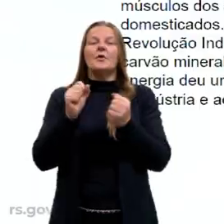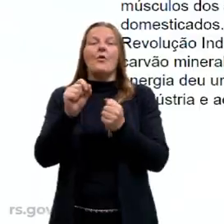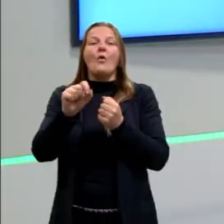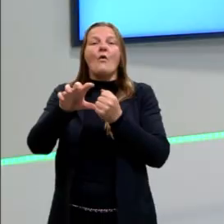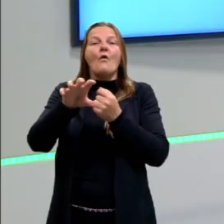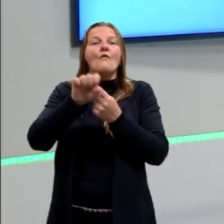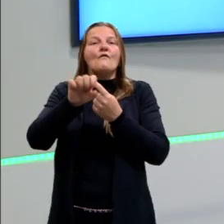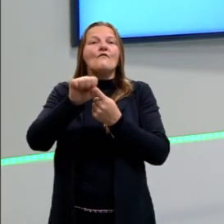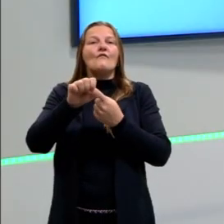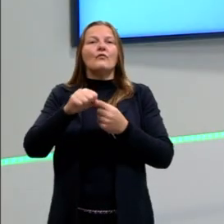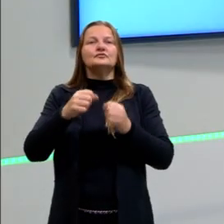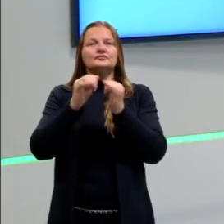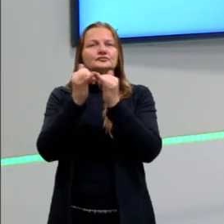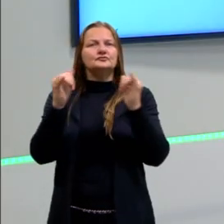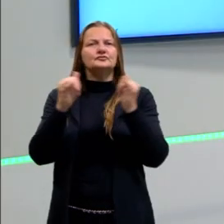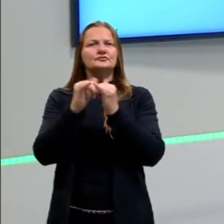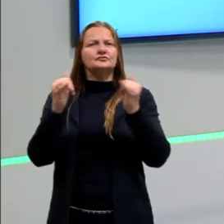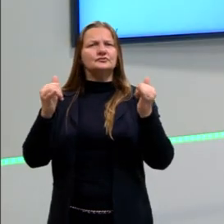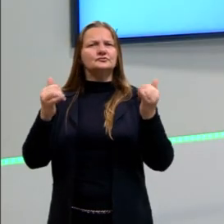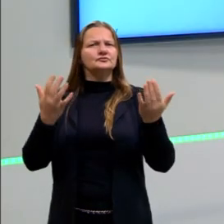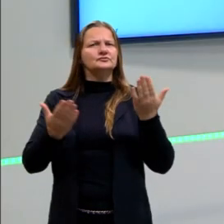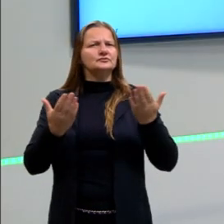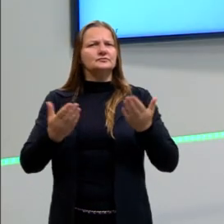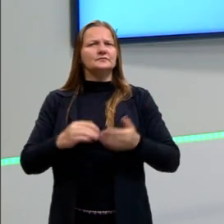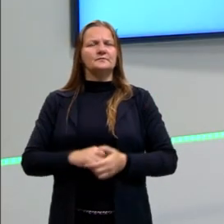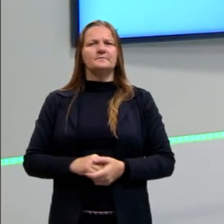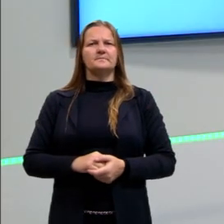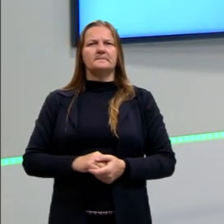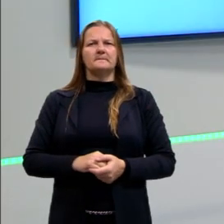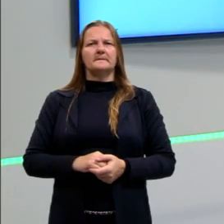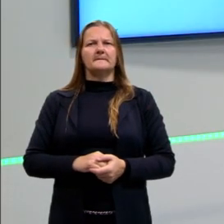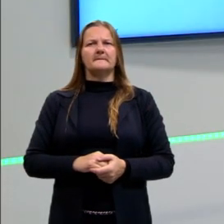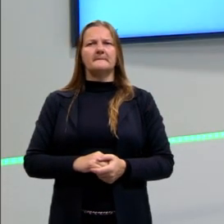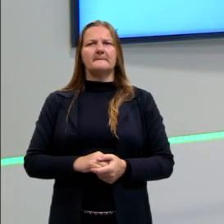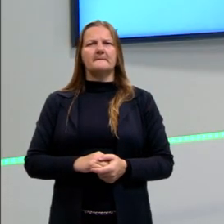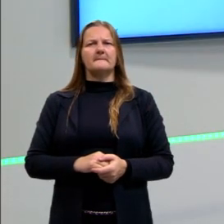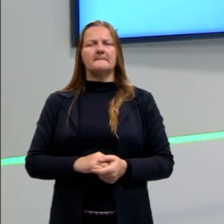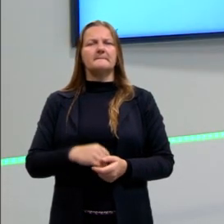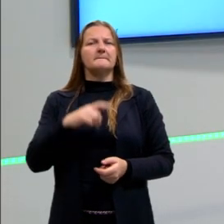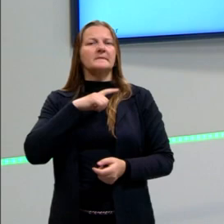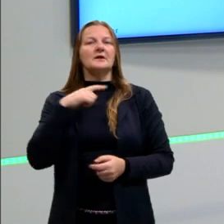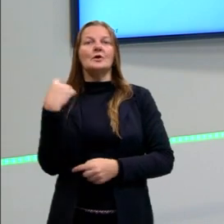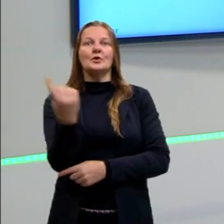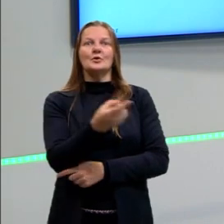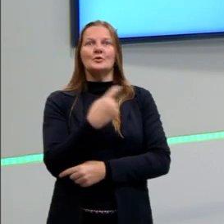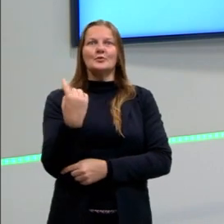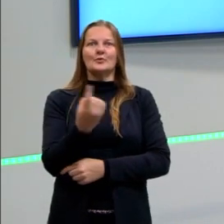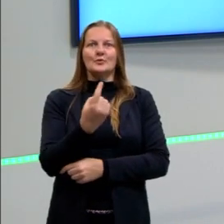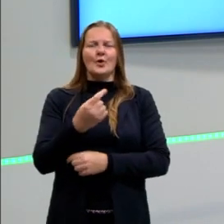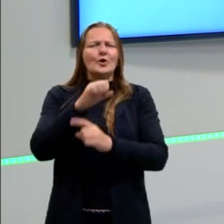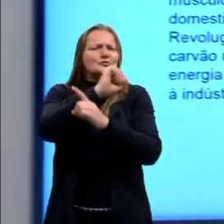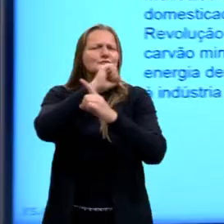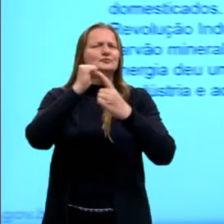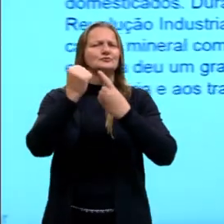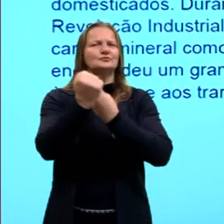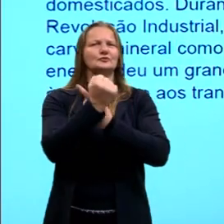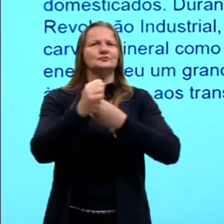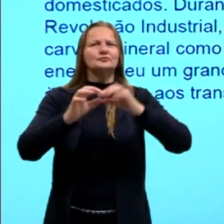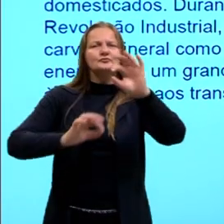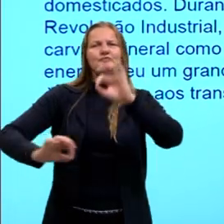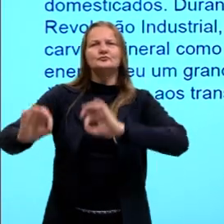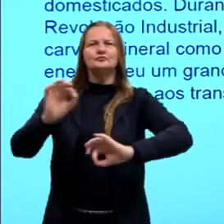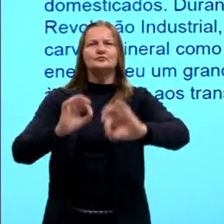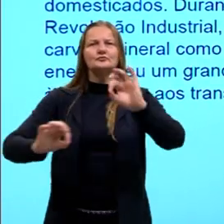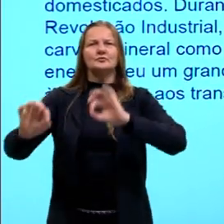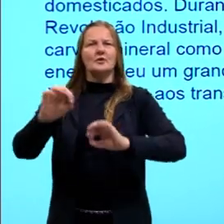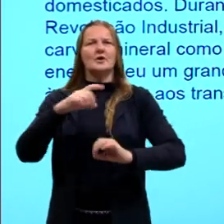energia, como eu falei para vocês, então, desde que nós somos sociedade, né, como sociedade, nós